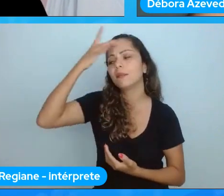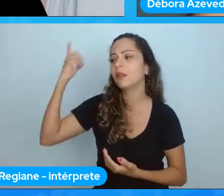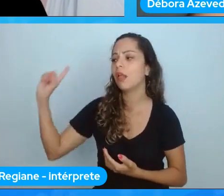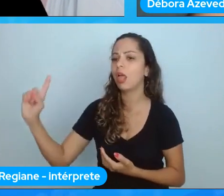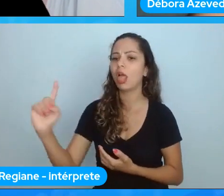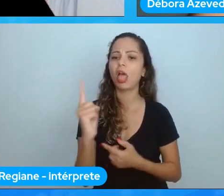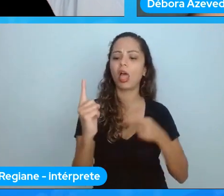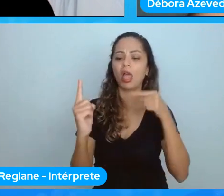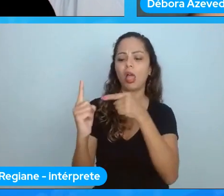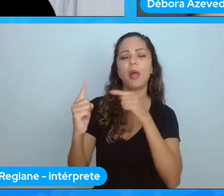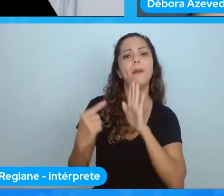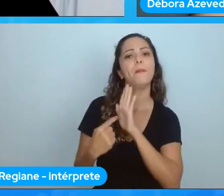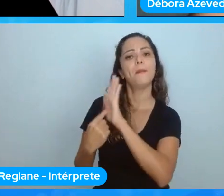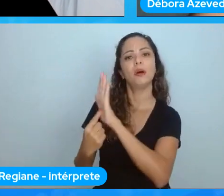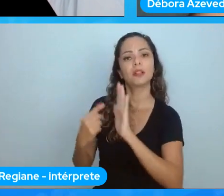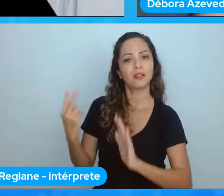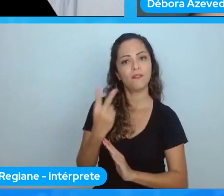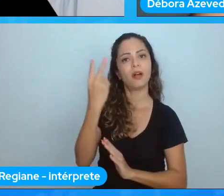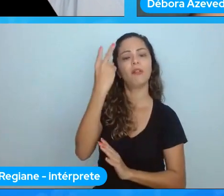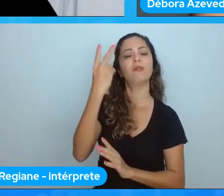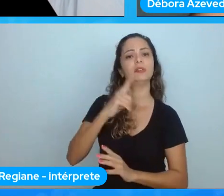que não estejamos mais na comunidade